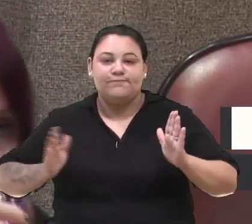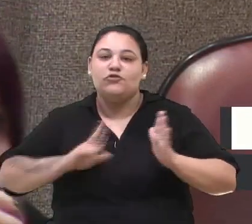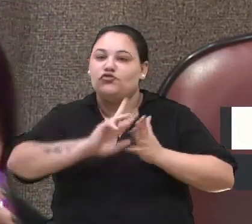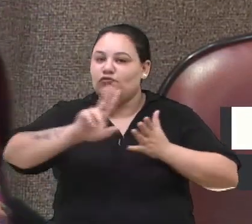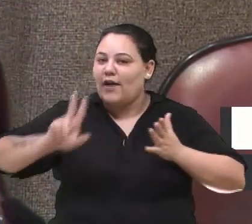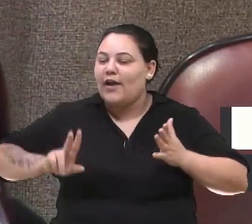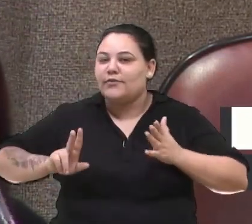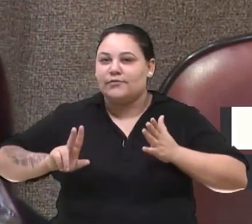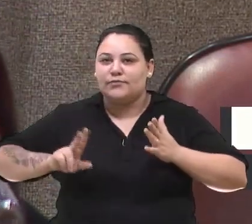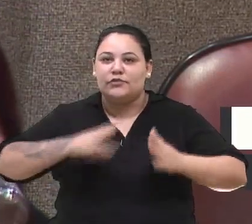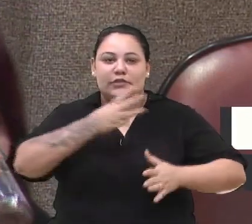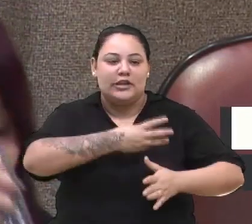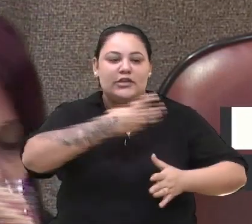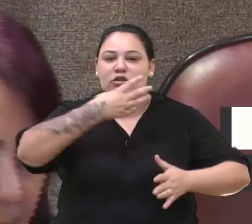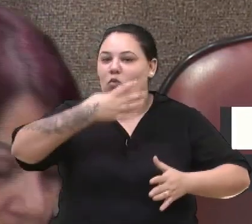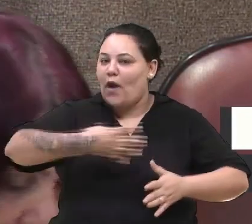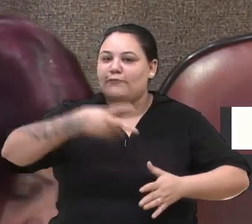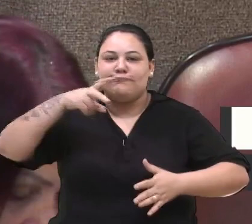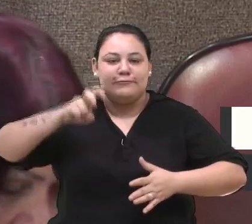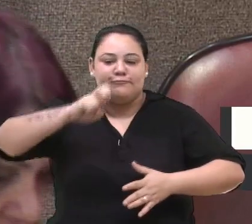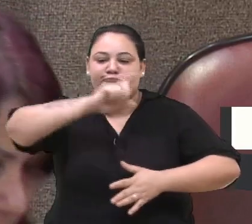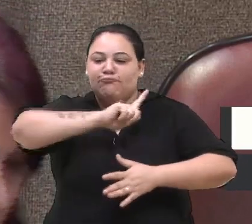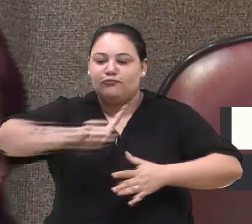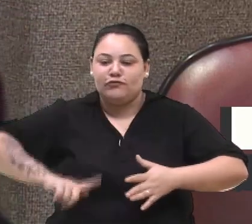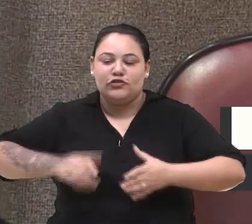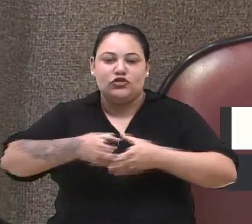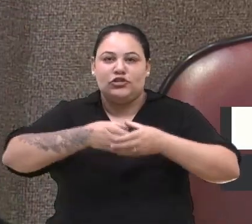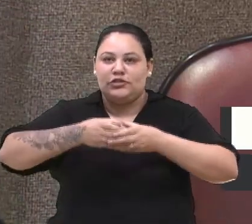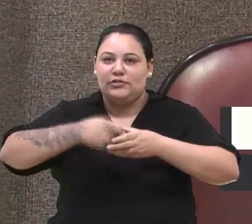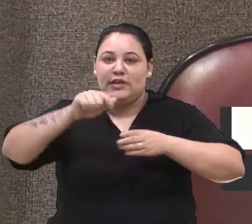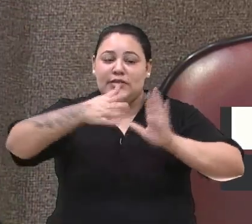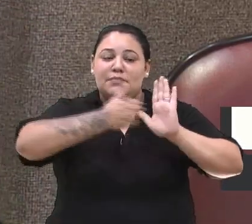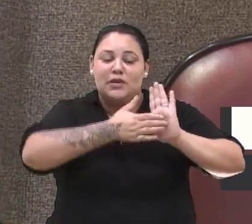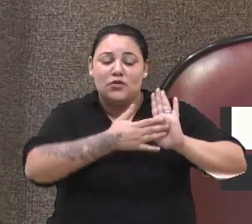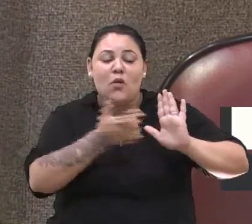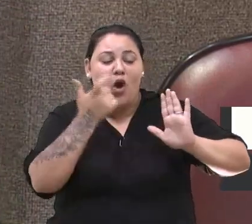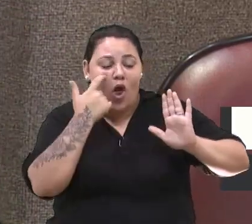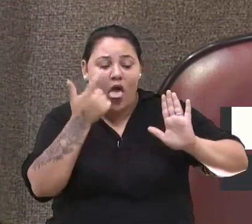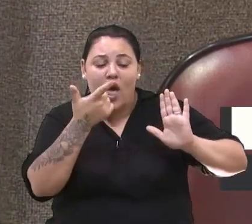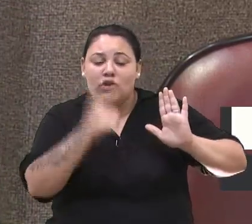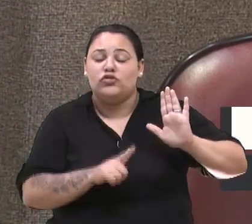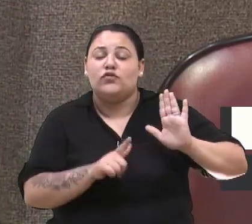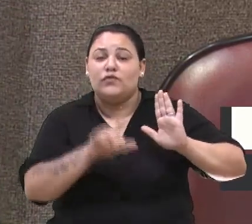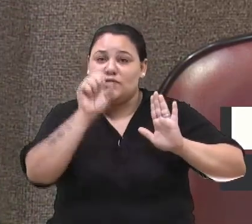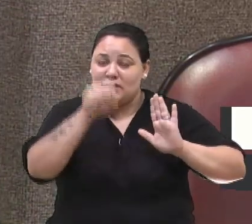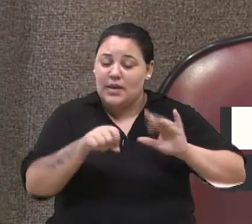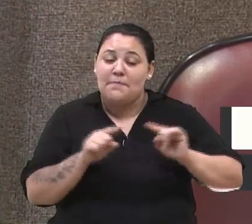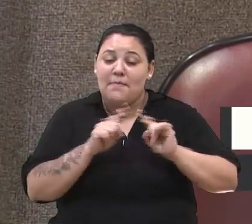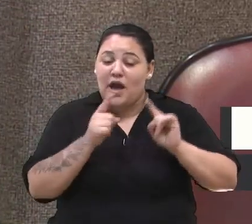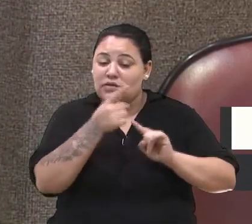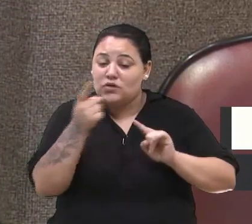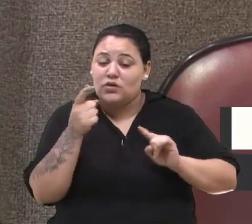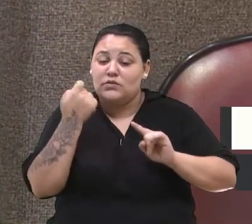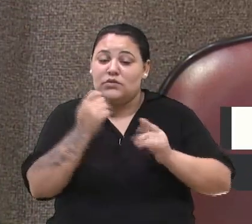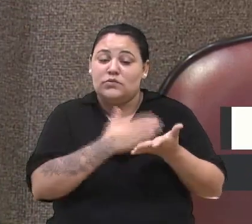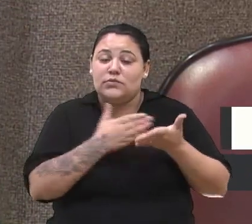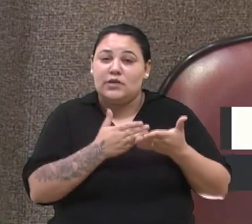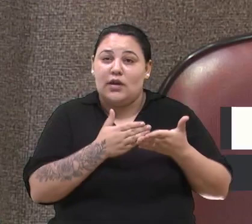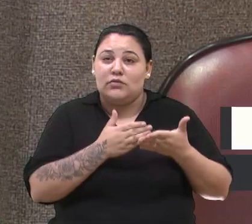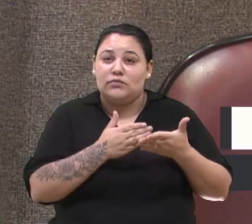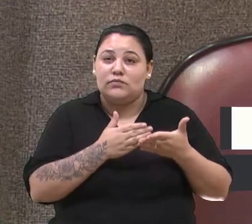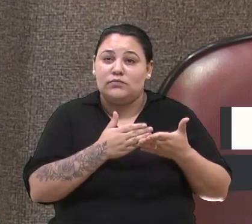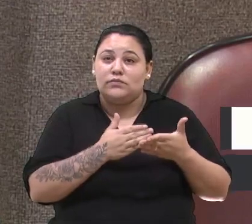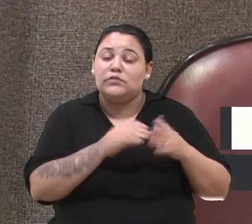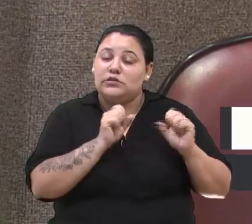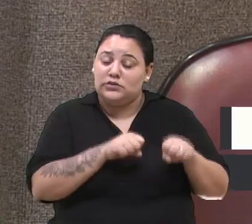três, quatro, cinco governos. Esse plano pode ser revisto sim, mas nós temos que começar. E a partir de agora, o município